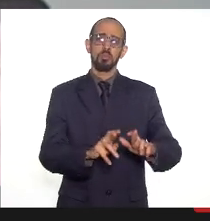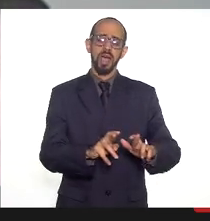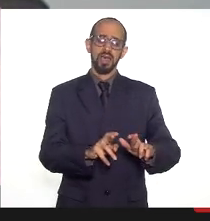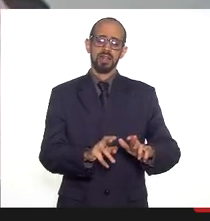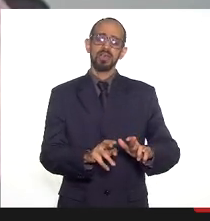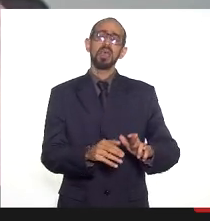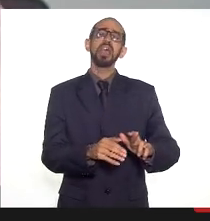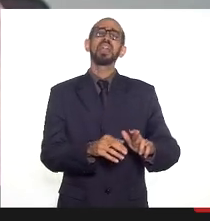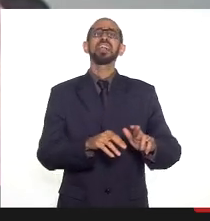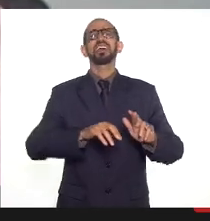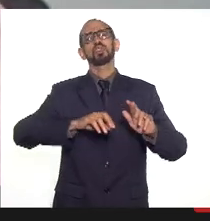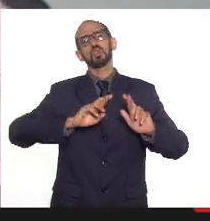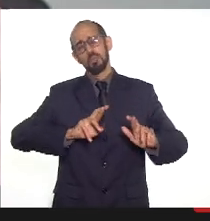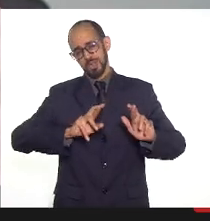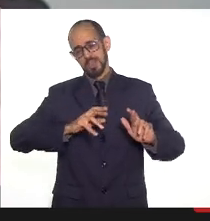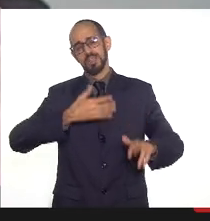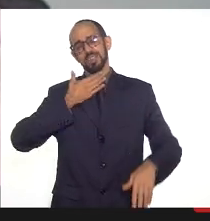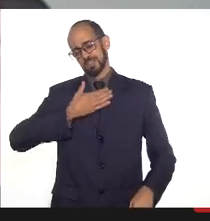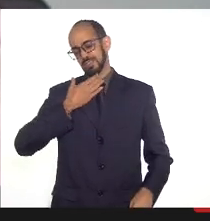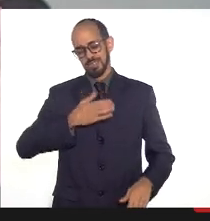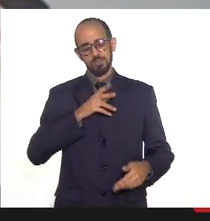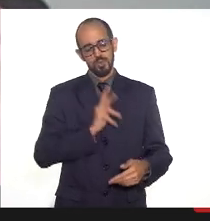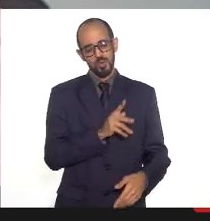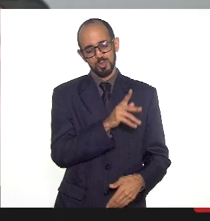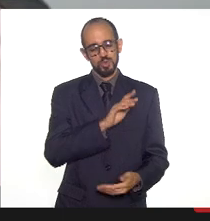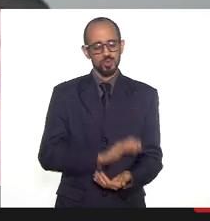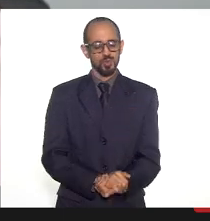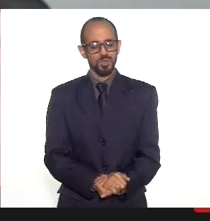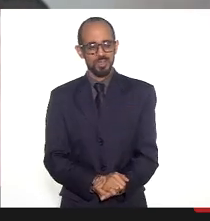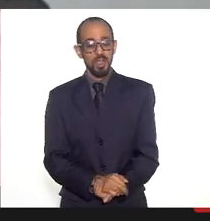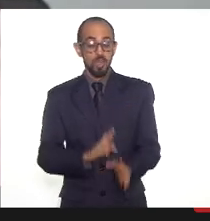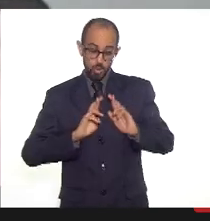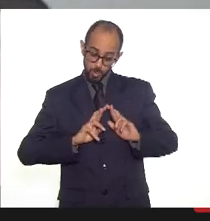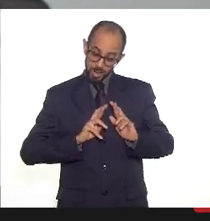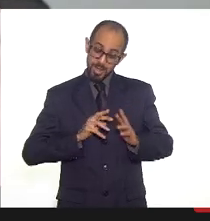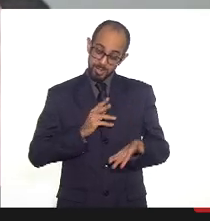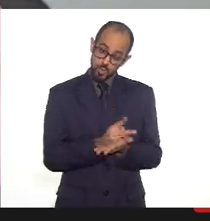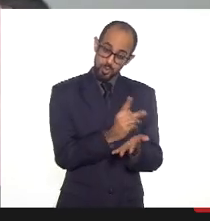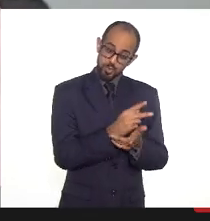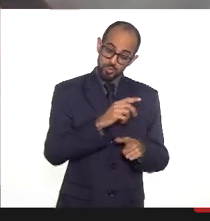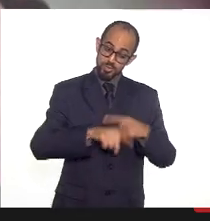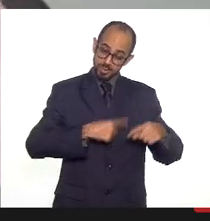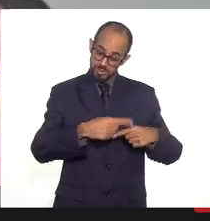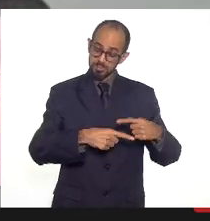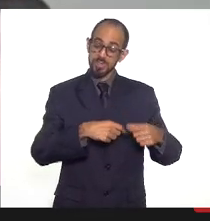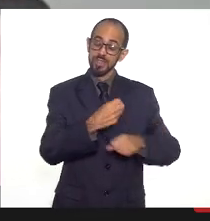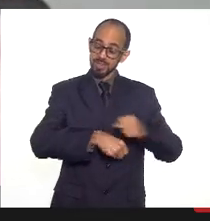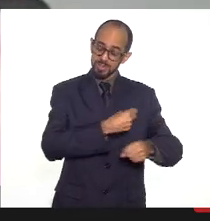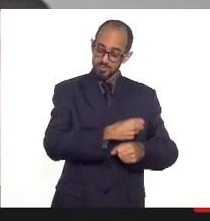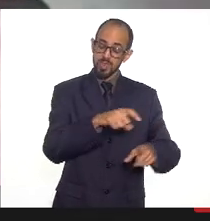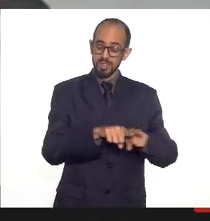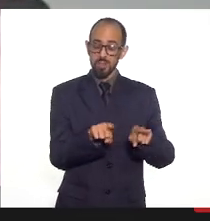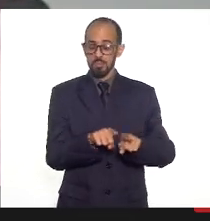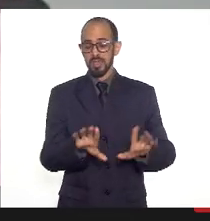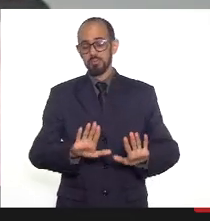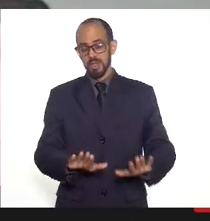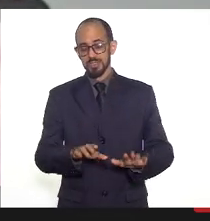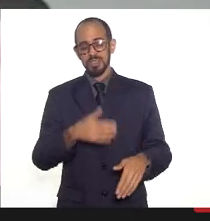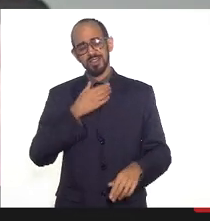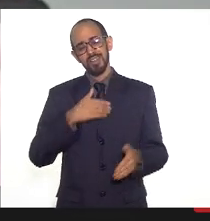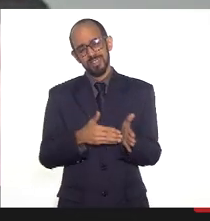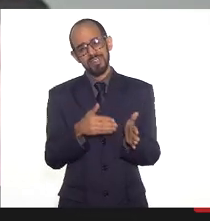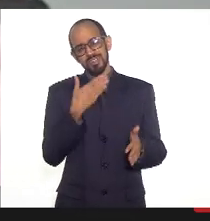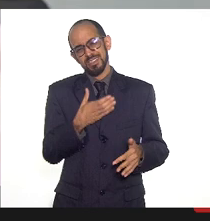final do ano pelo menos até o final do ano que ele continue mais tempo ou não mas até o final do que a possa fechar o ano tendo um panorama